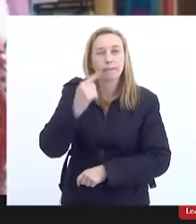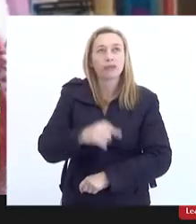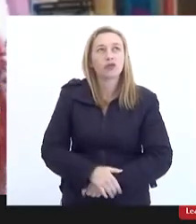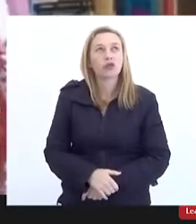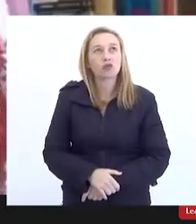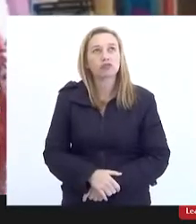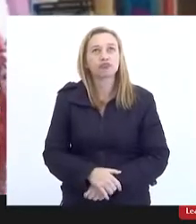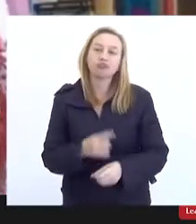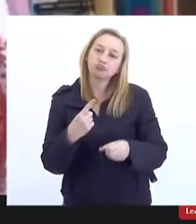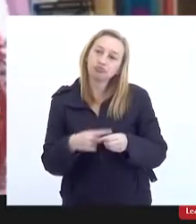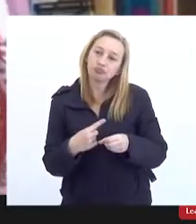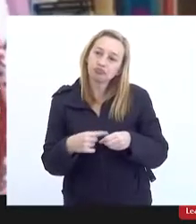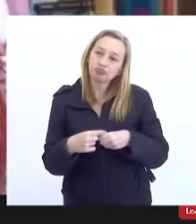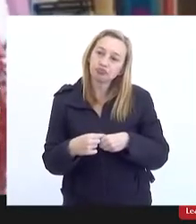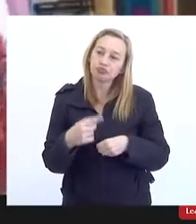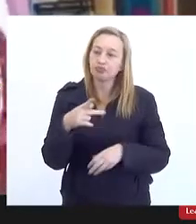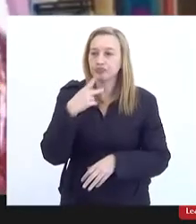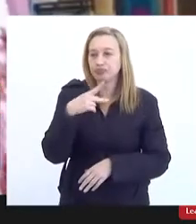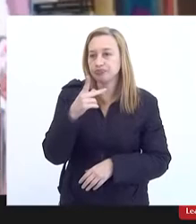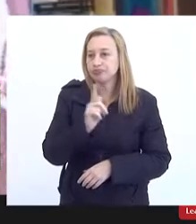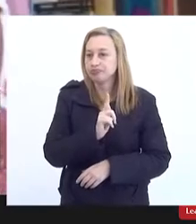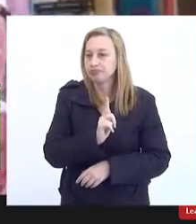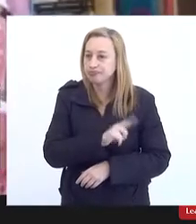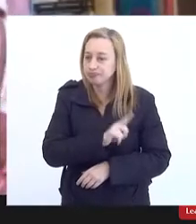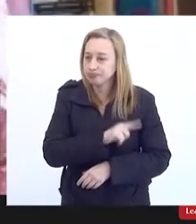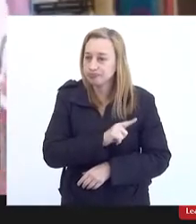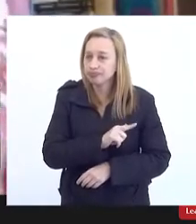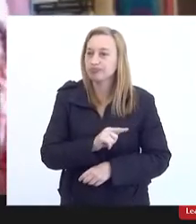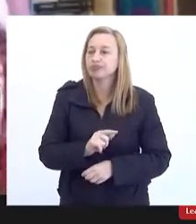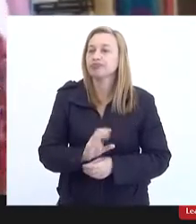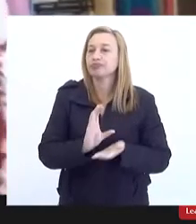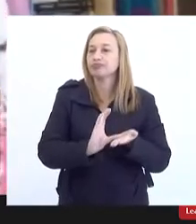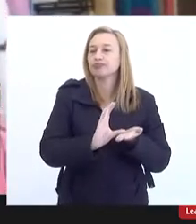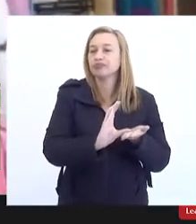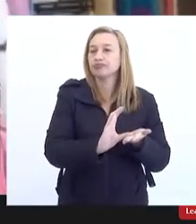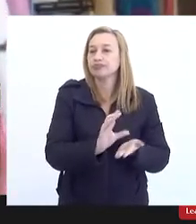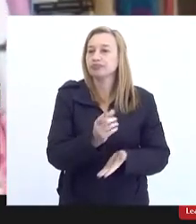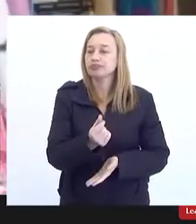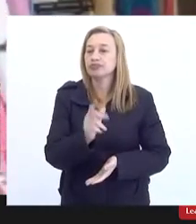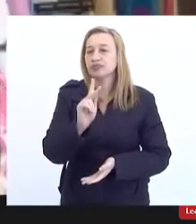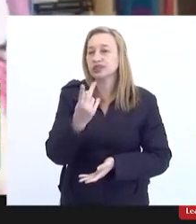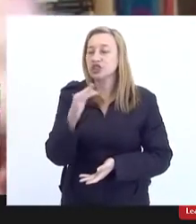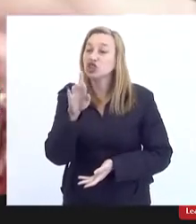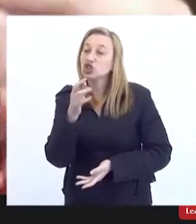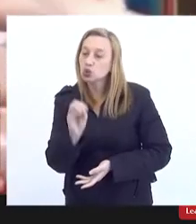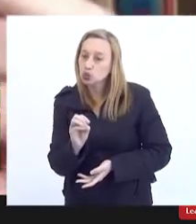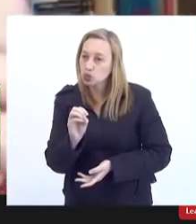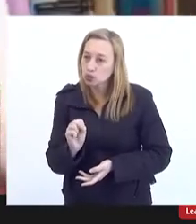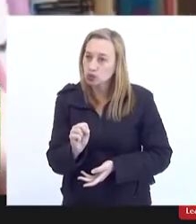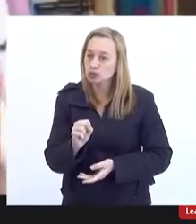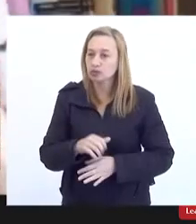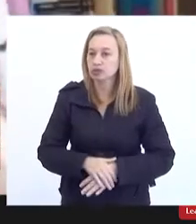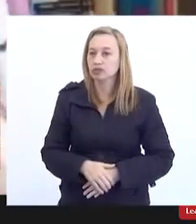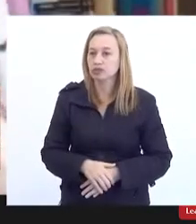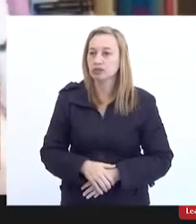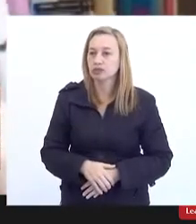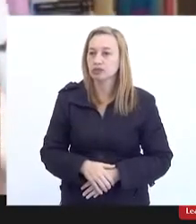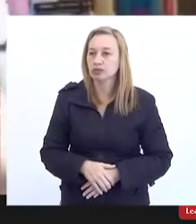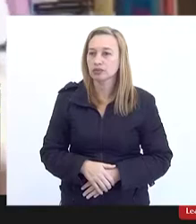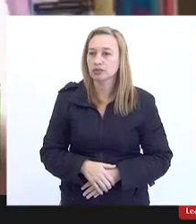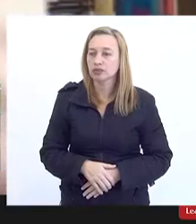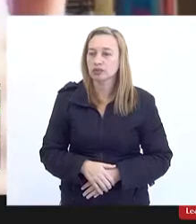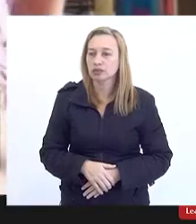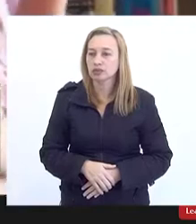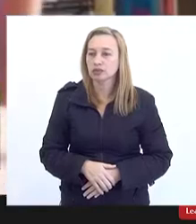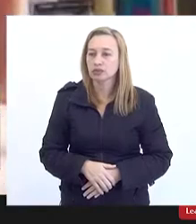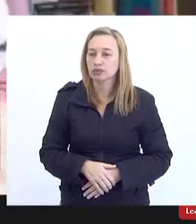o município, quando se fala de gestão de recursos hídricos, se extrapola à fronteira